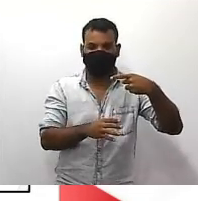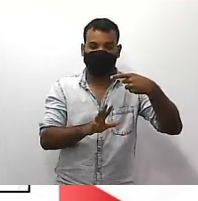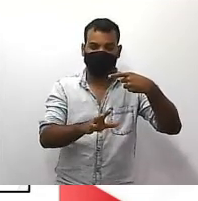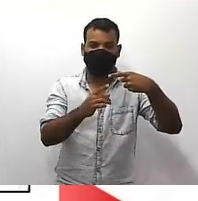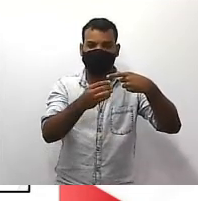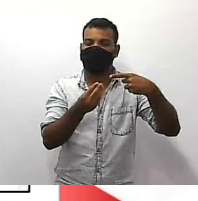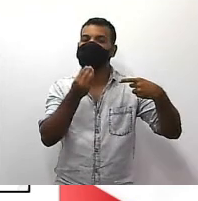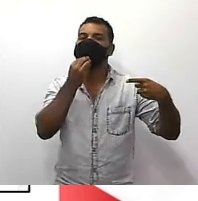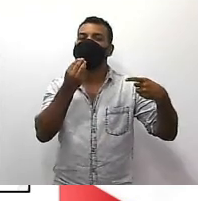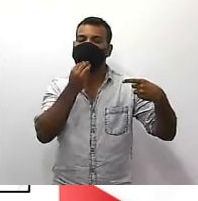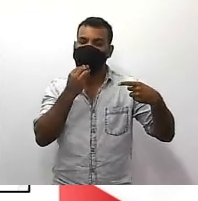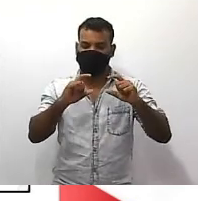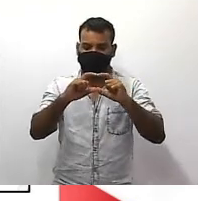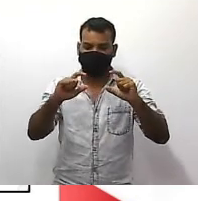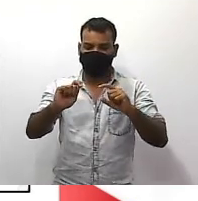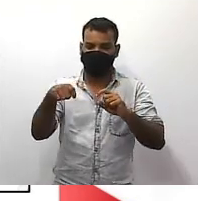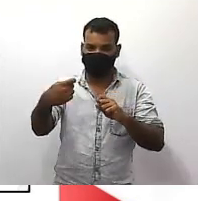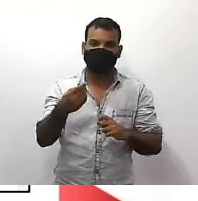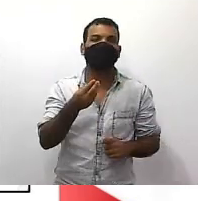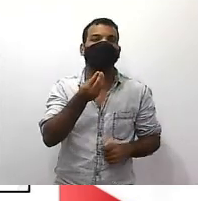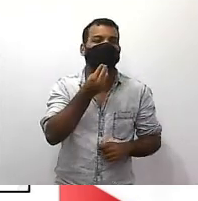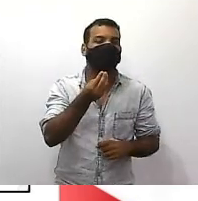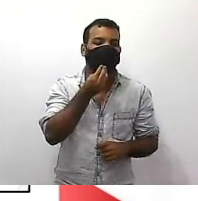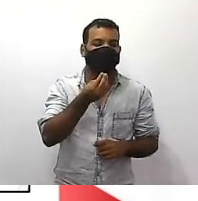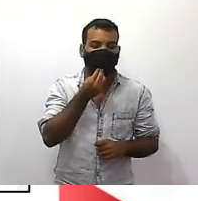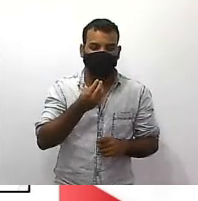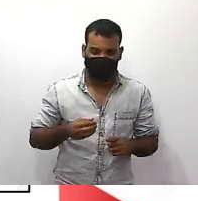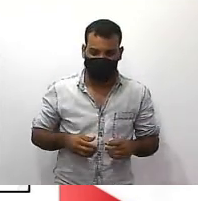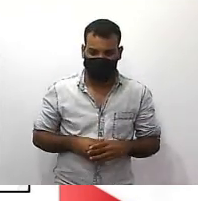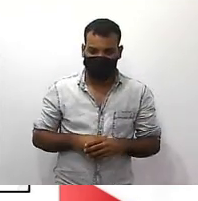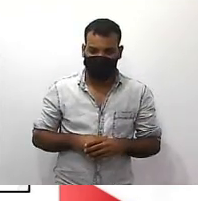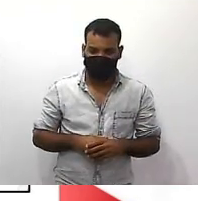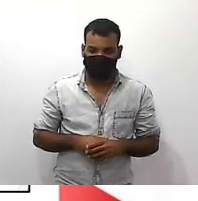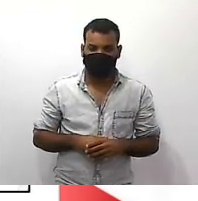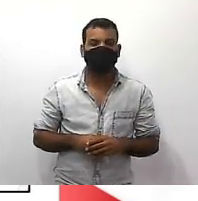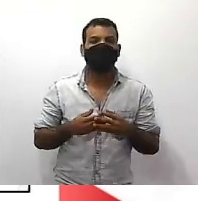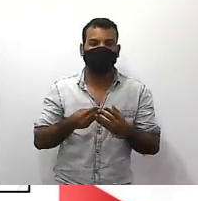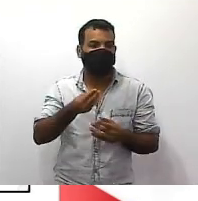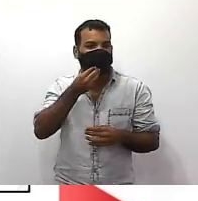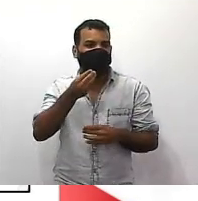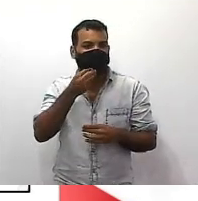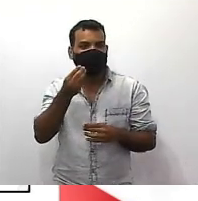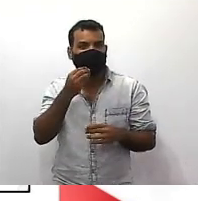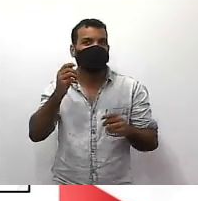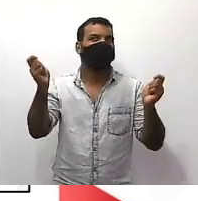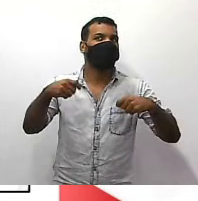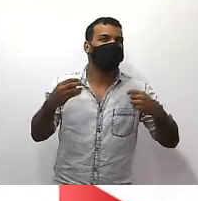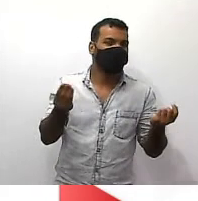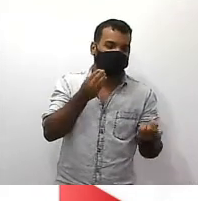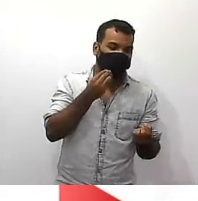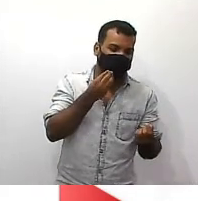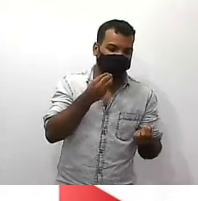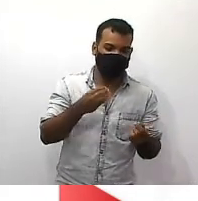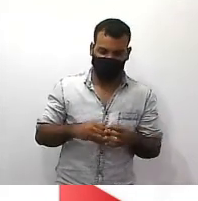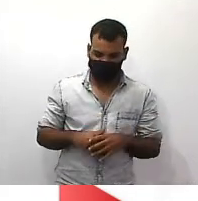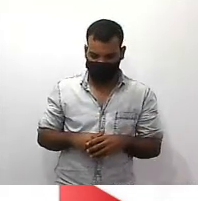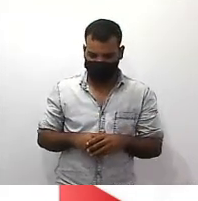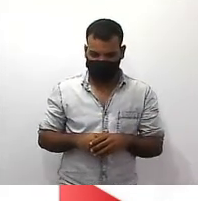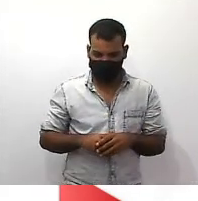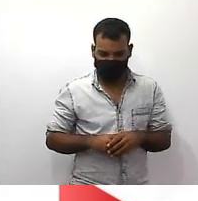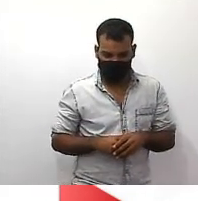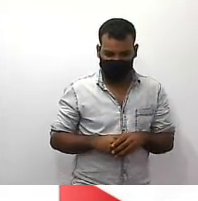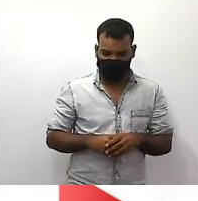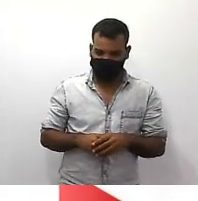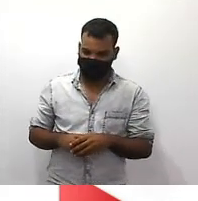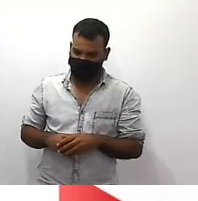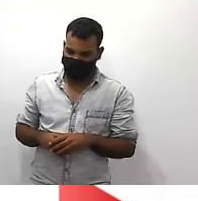possibilidades olha as nomenclaturas aparecendo preciso entender essas palavras não esquece tá bom de